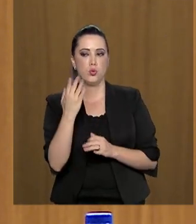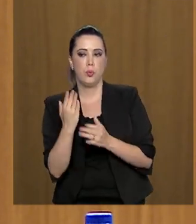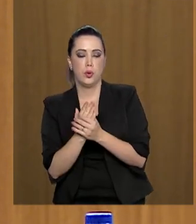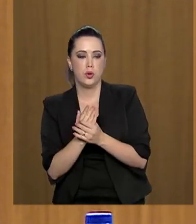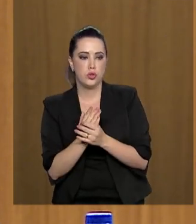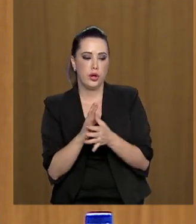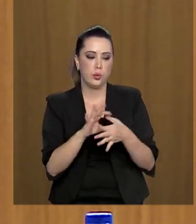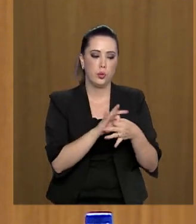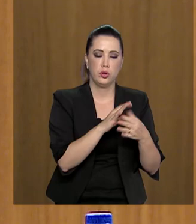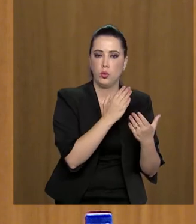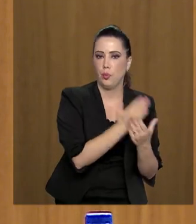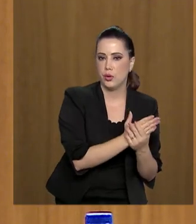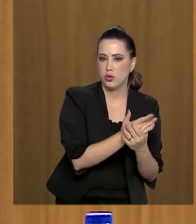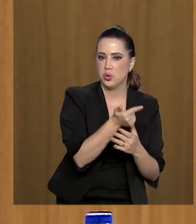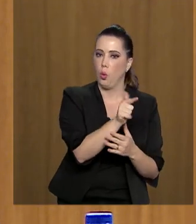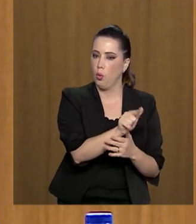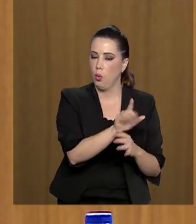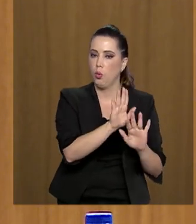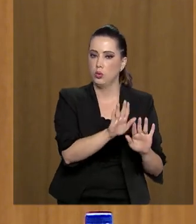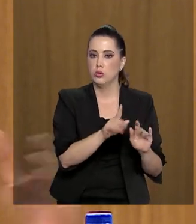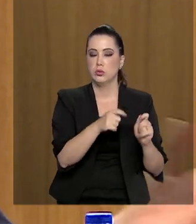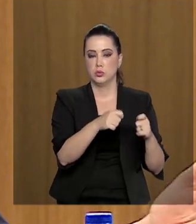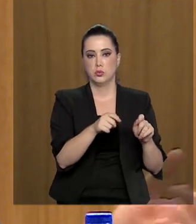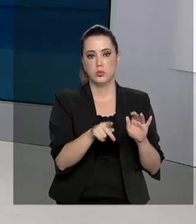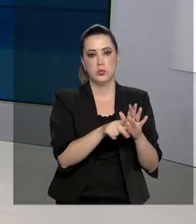ele pode tomar uma forma, isso vai depender do Legislativo.